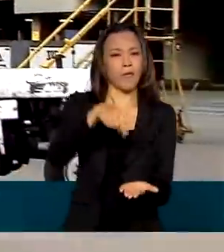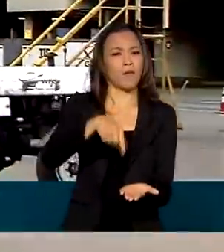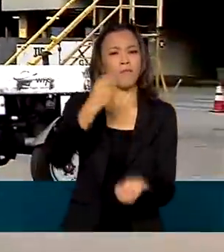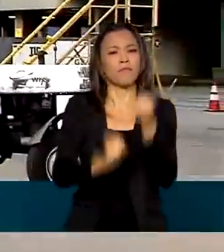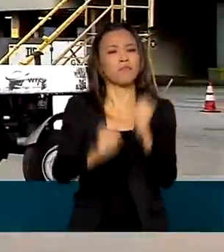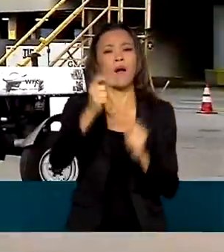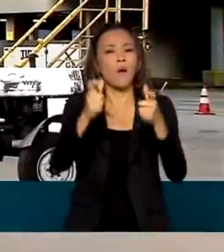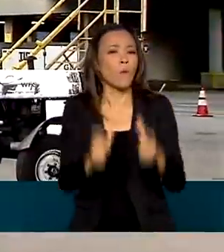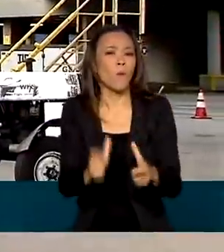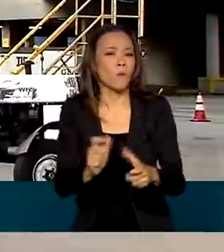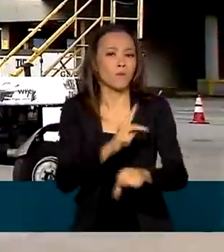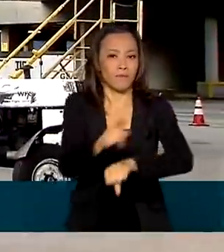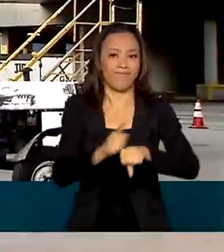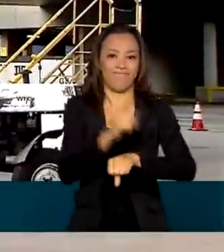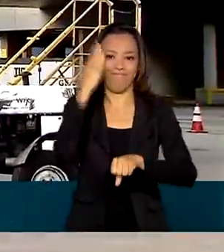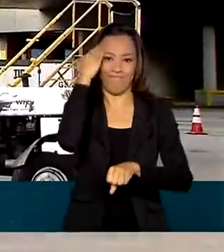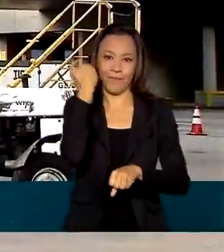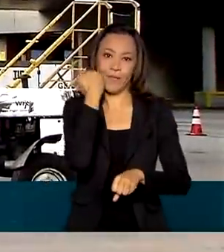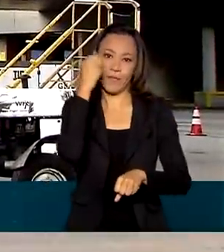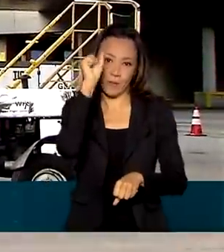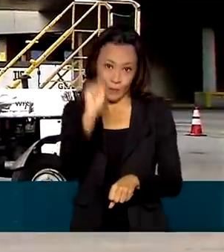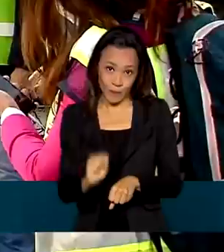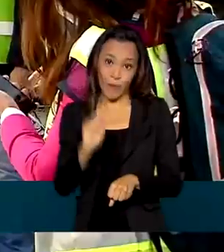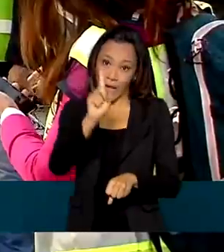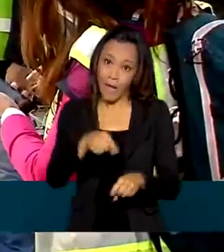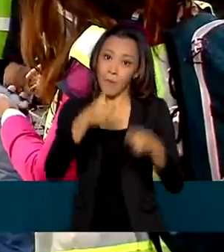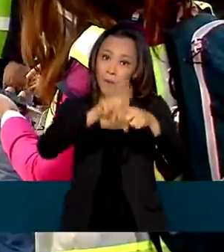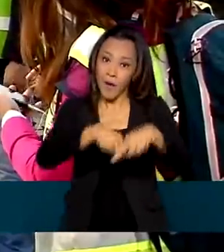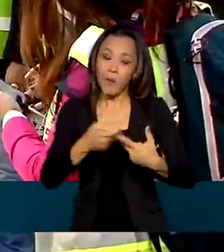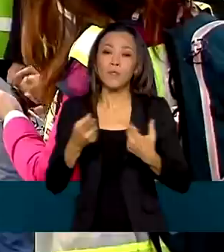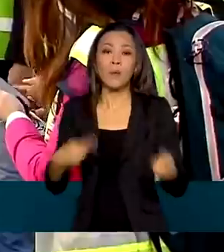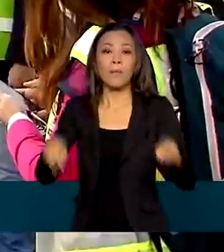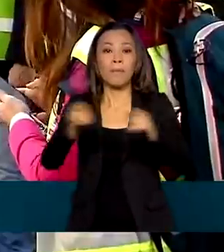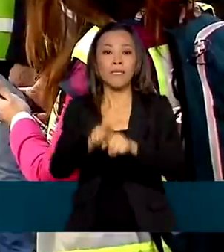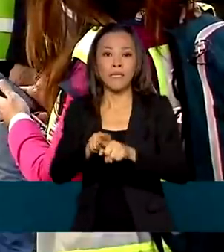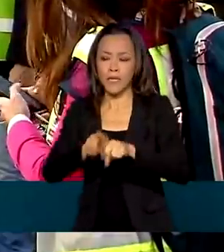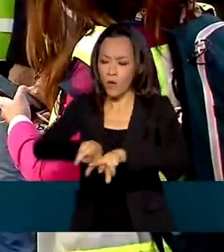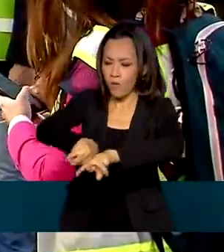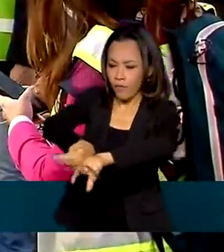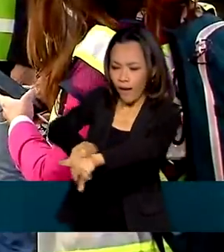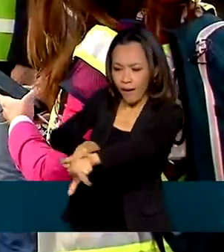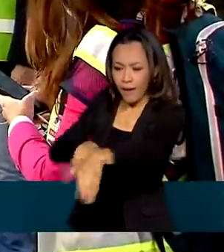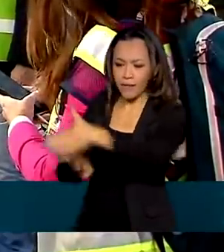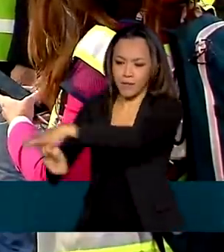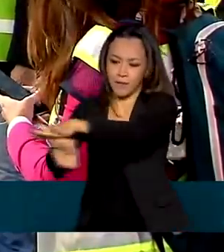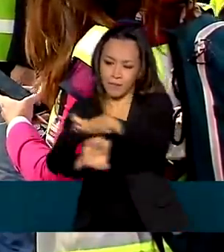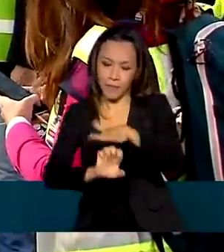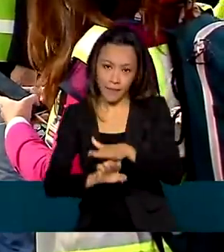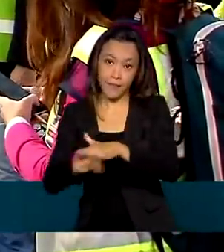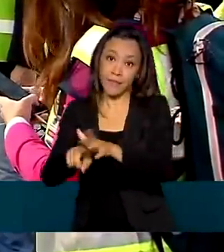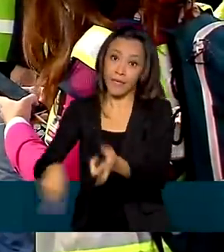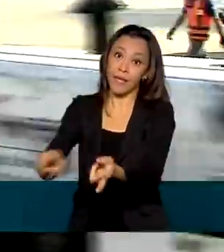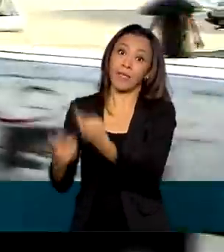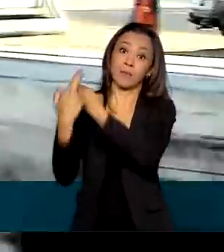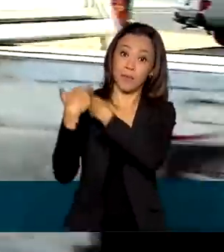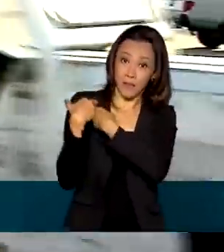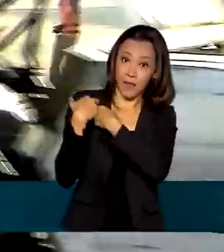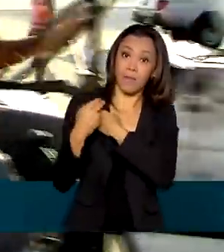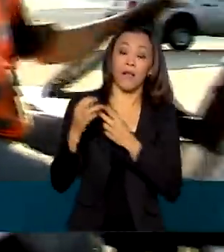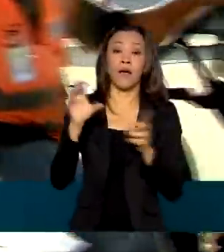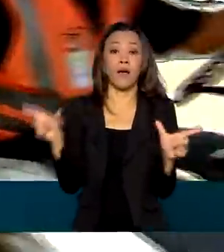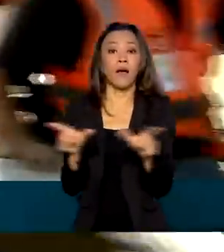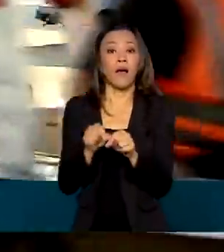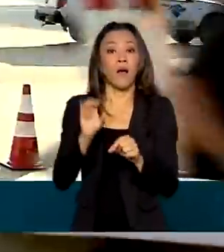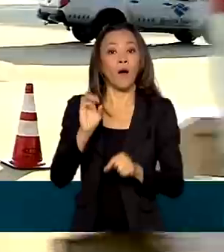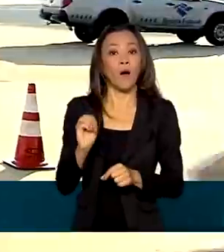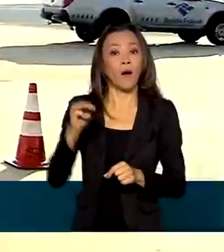Sul foram obtidos pelo consórcio COVAX Facility, iniciativa liderada pela Organização Mundial da Saúde. O Brasil